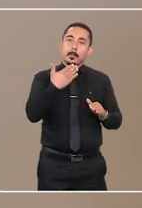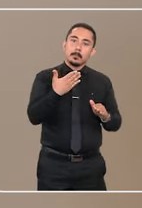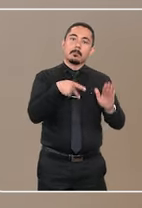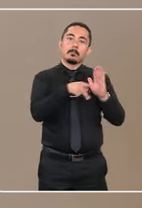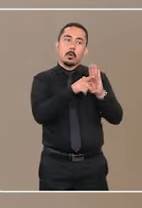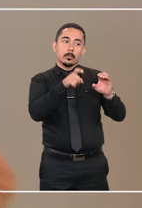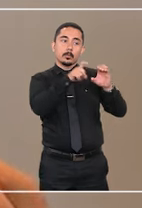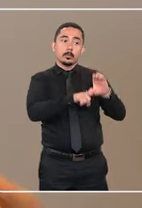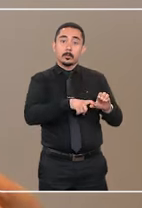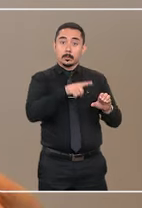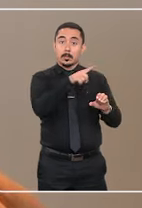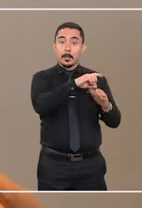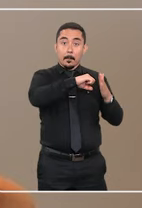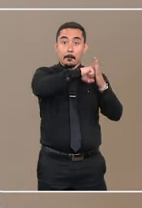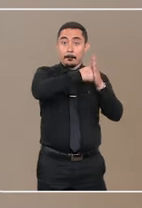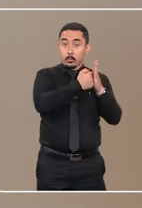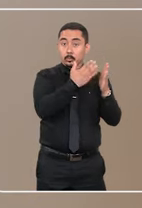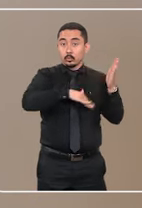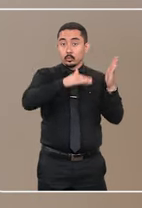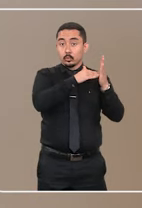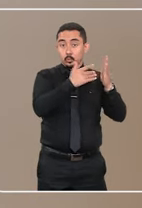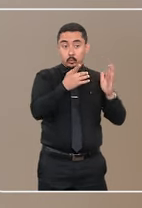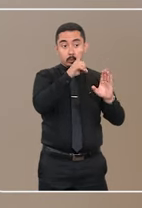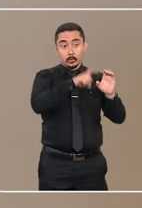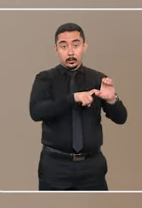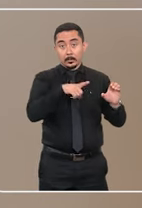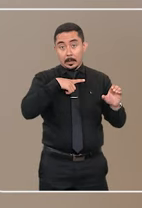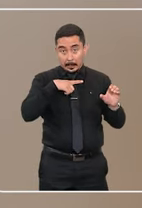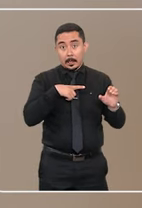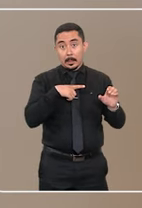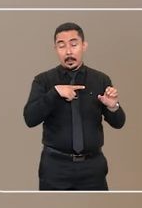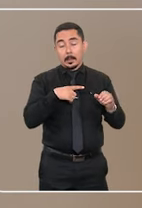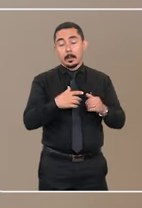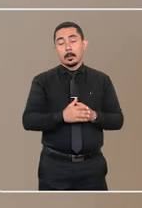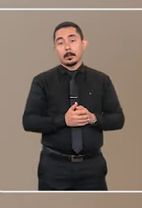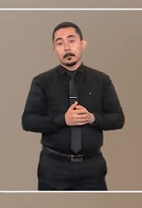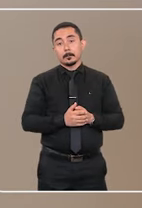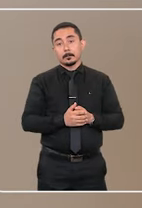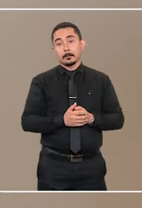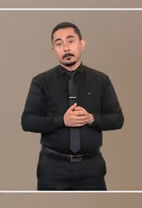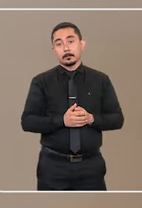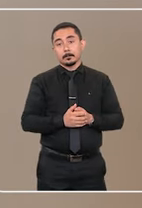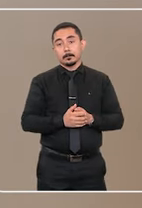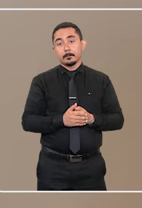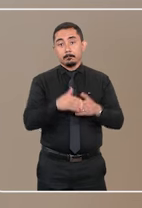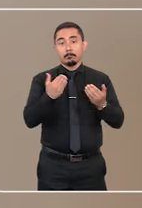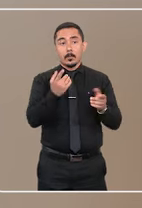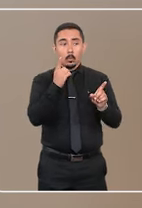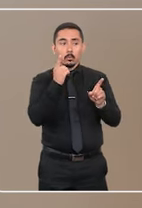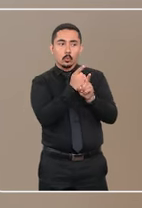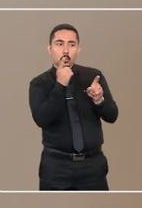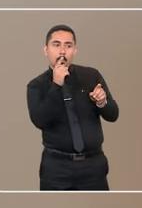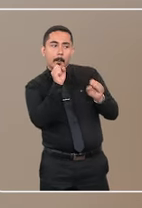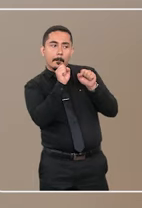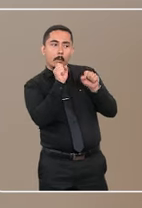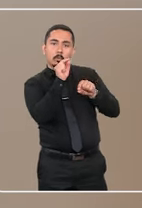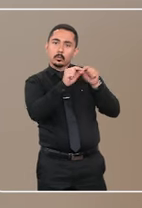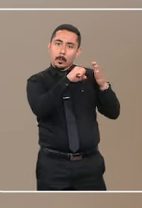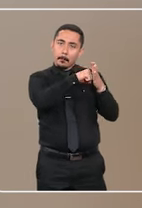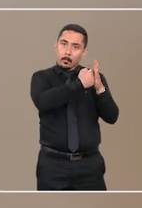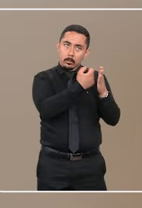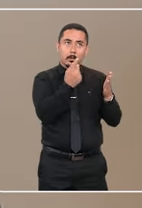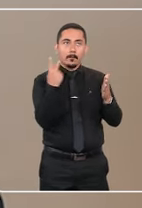de um credor para bloquear bens do devedor, para responder por uma dívida, encontrando-se nesse